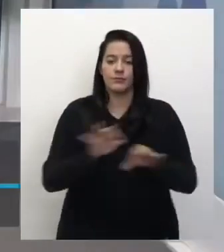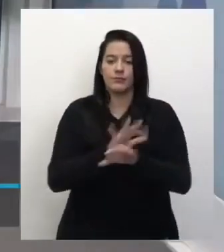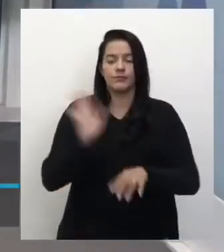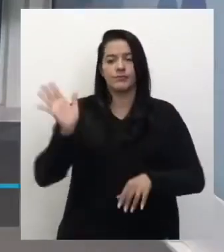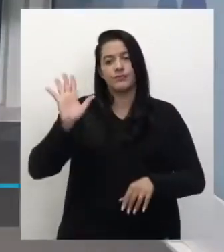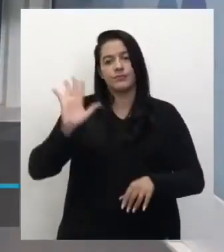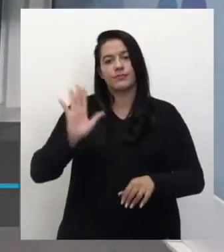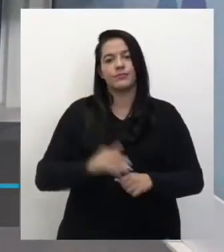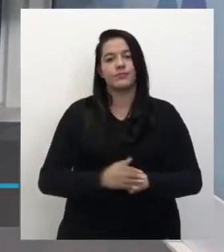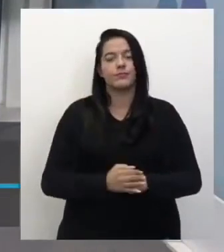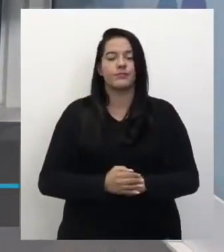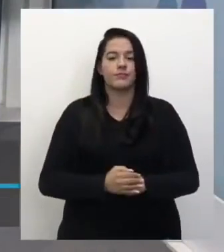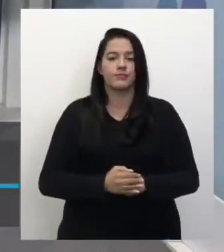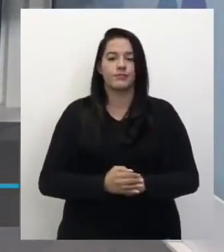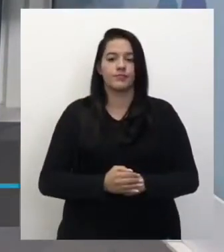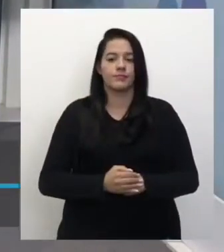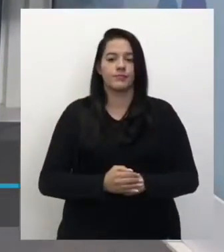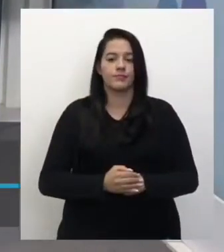a próxima.